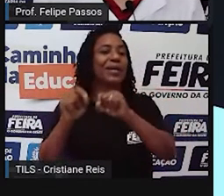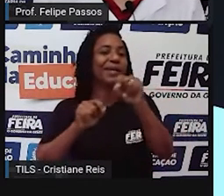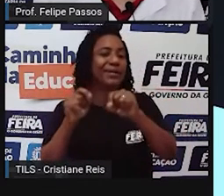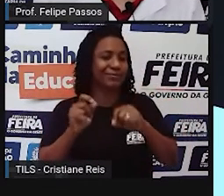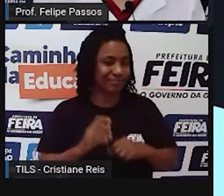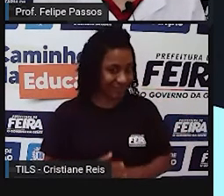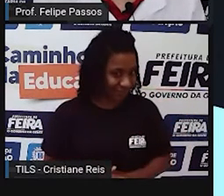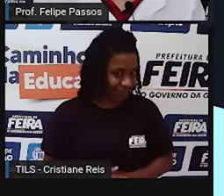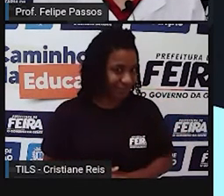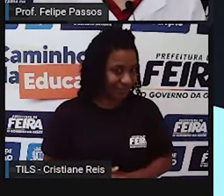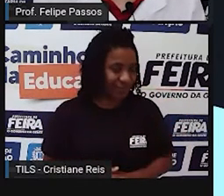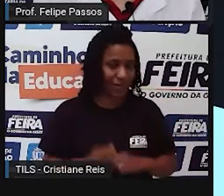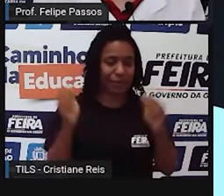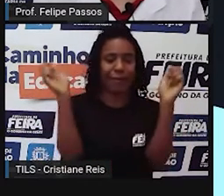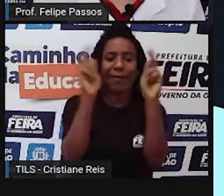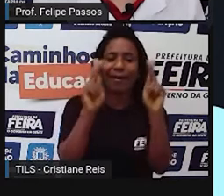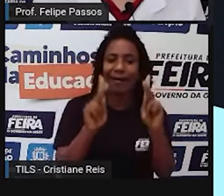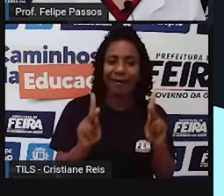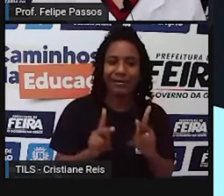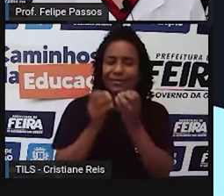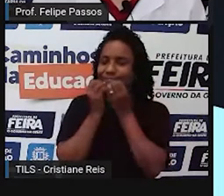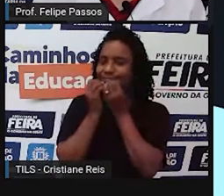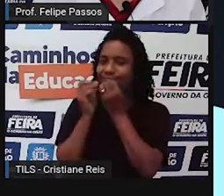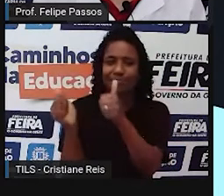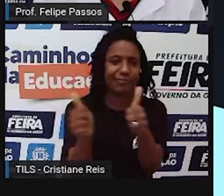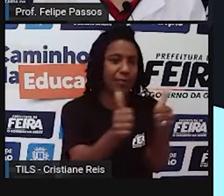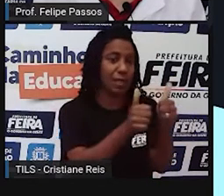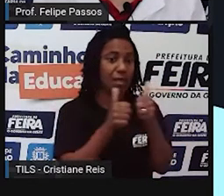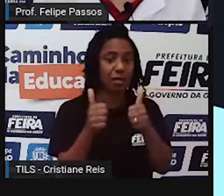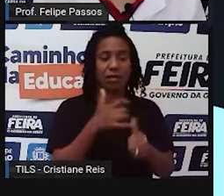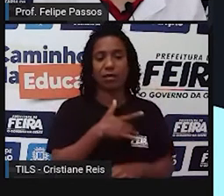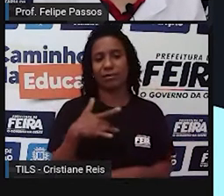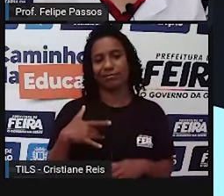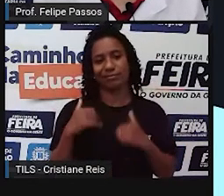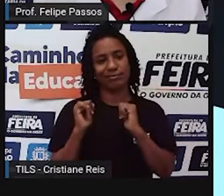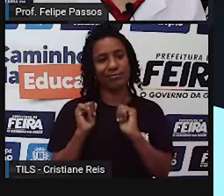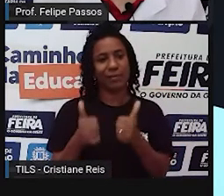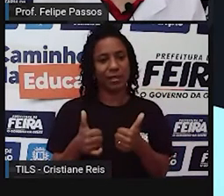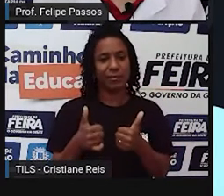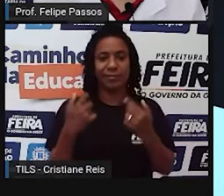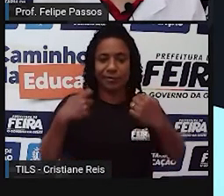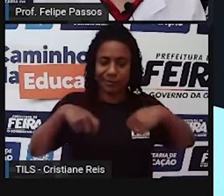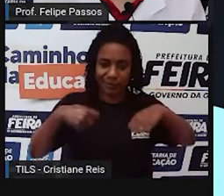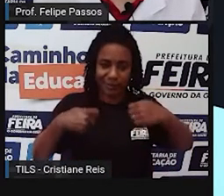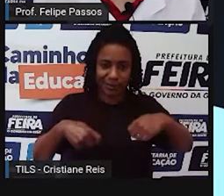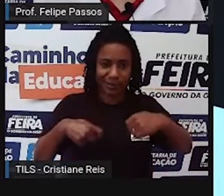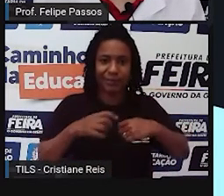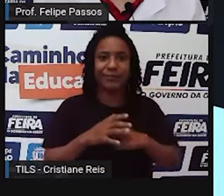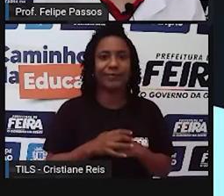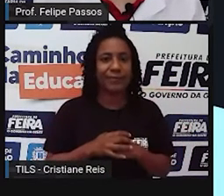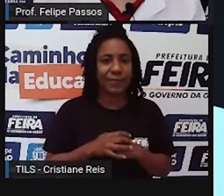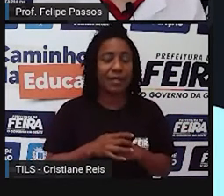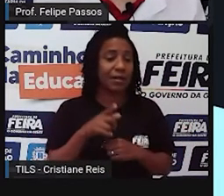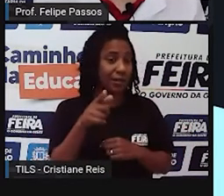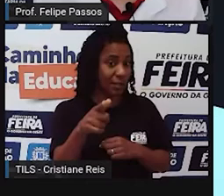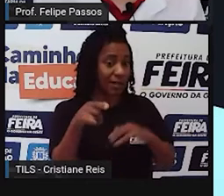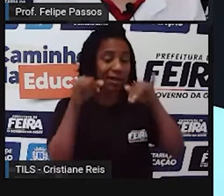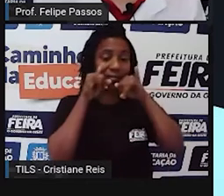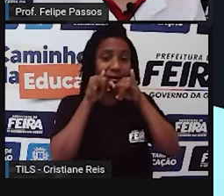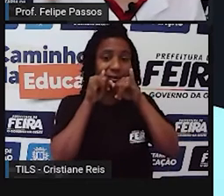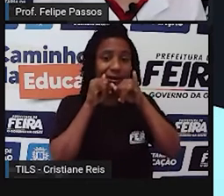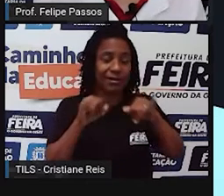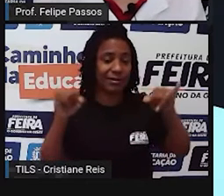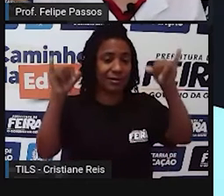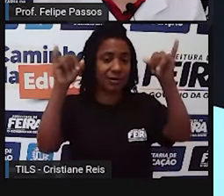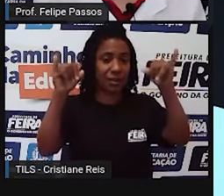tem que ter para viver em paz, em dignidade. Os direitos humanos, a Declaração Universal dos Direitos Humanos, ela tem 30 artigos, é um documento bem